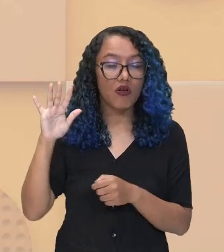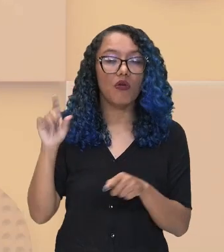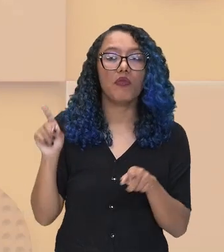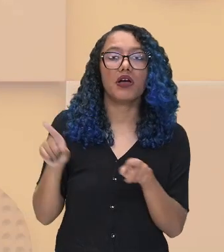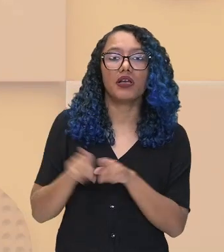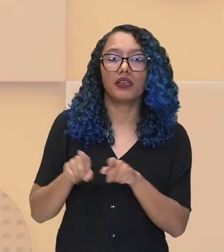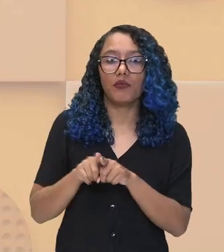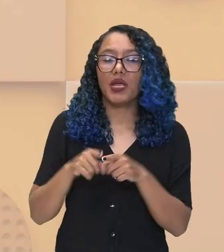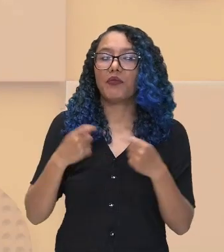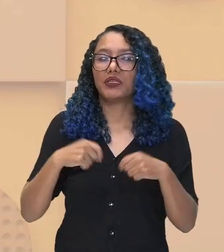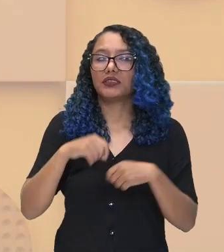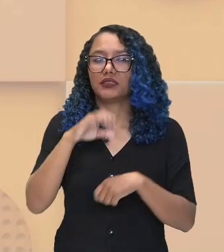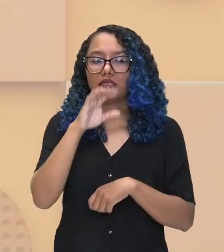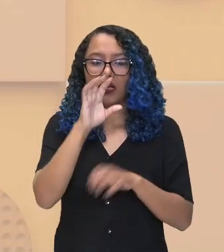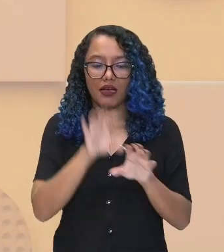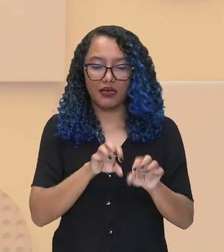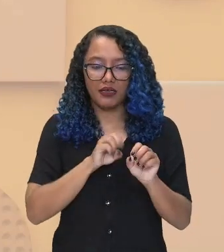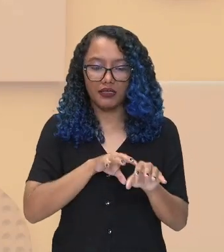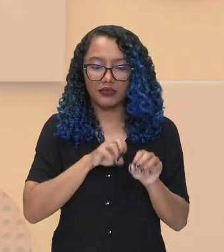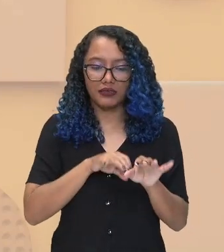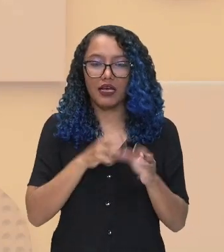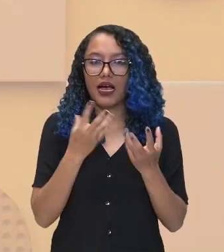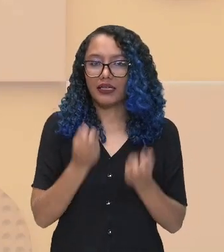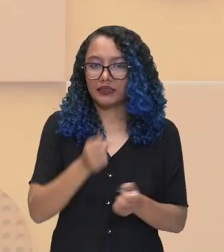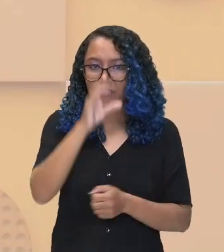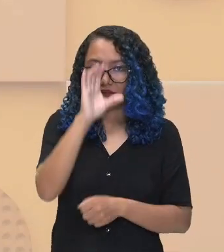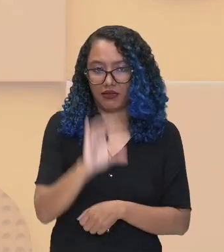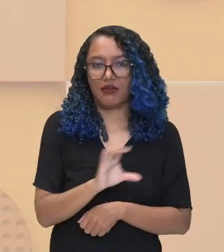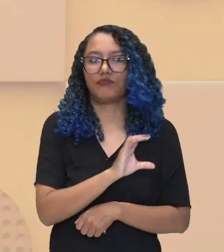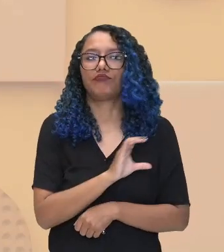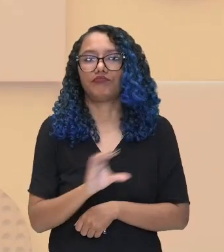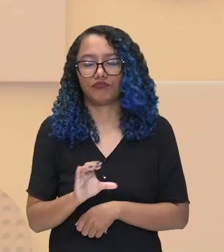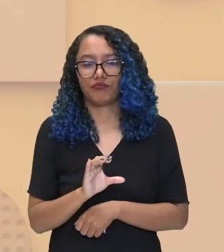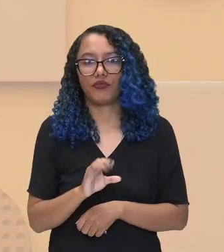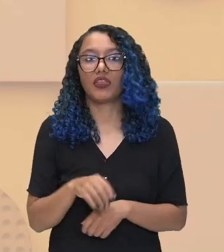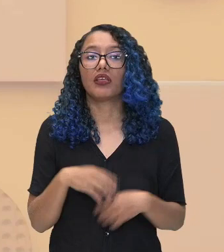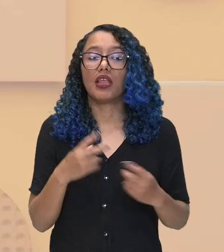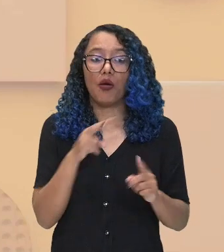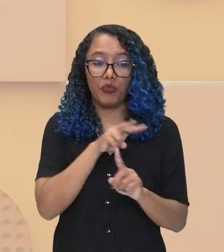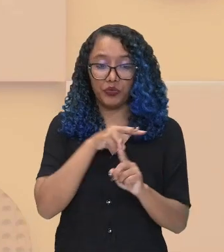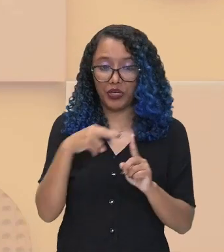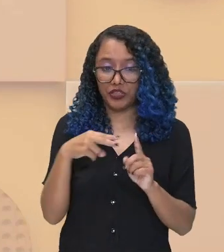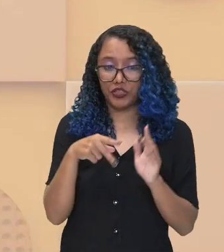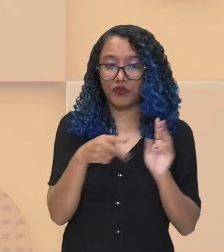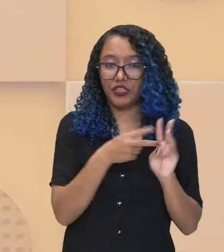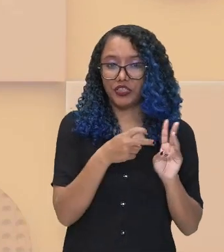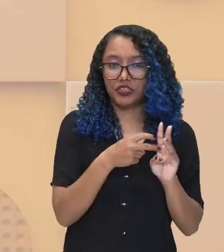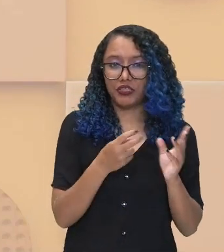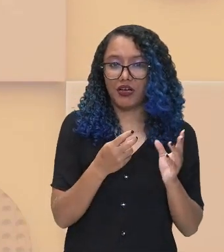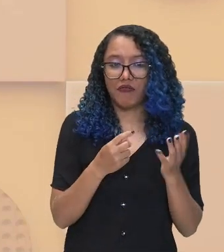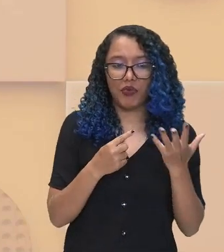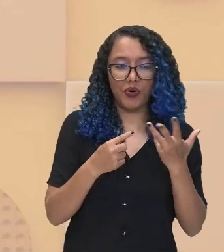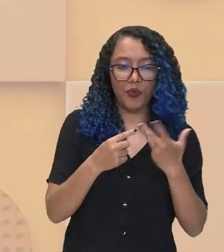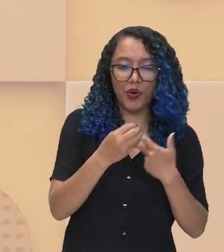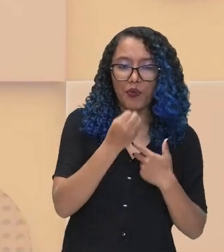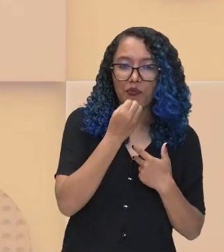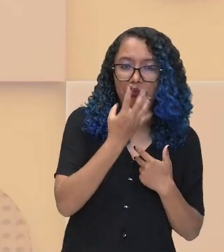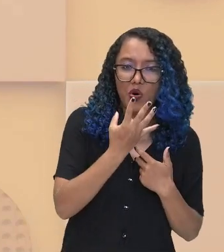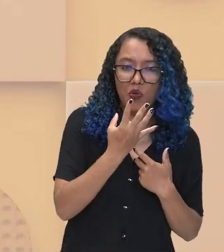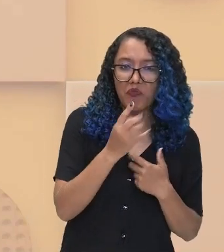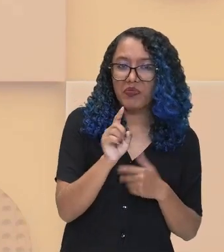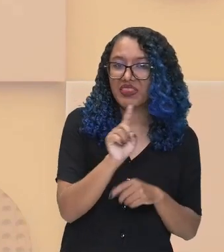catequizado. Então, no ponto de vista indígena, não há nenhuma vantagem e nenhum